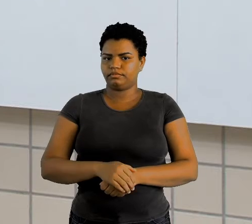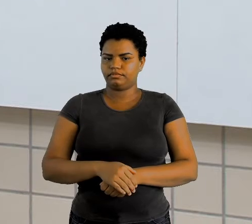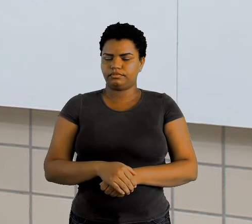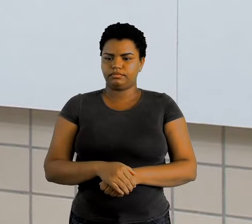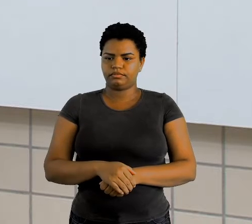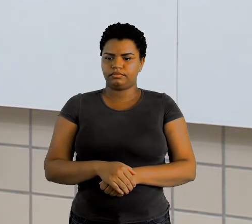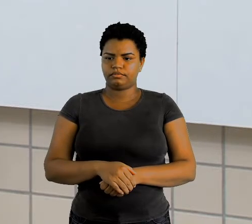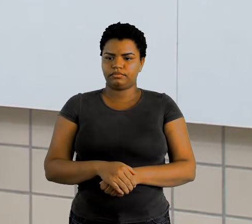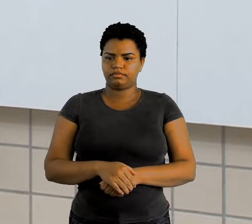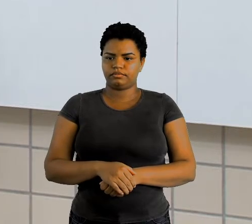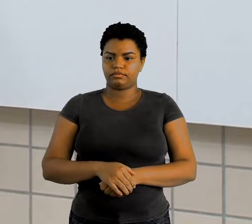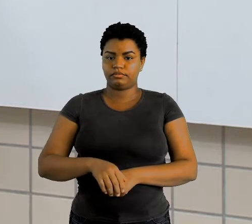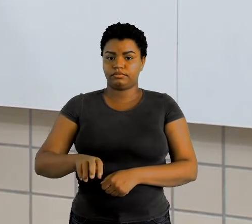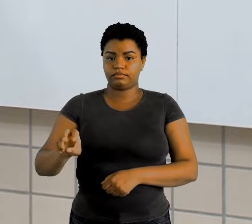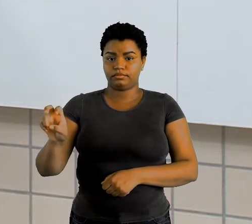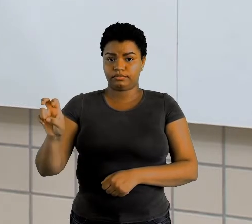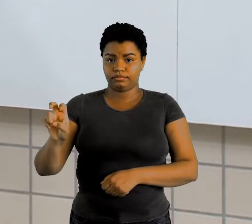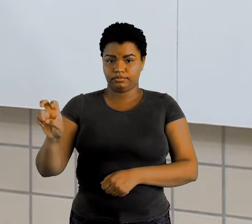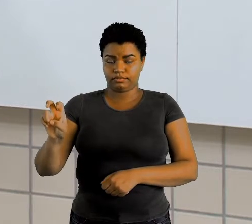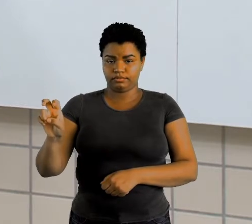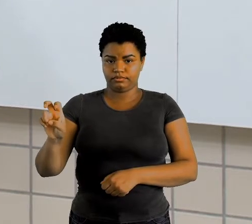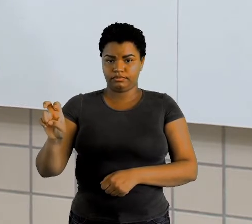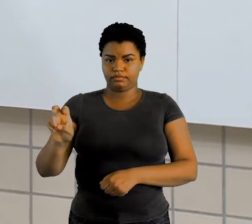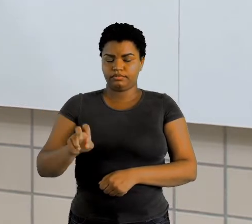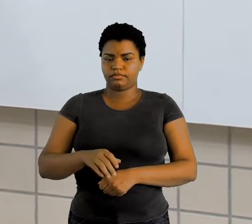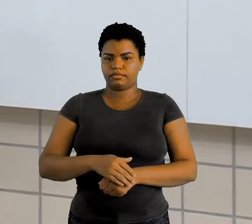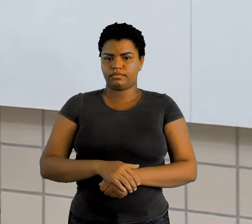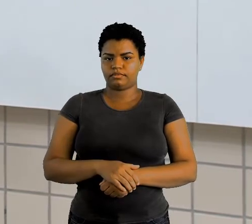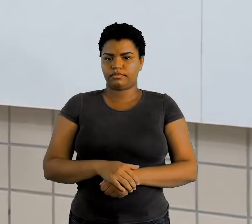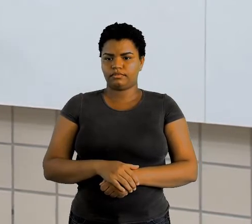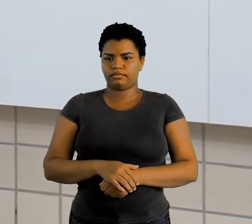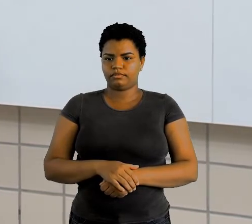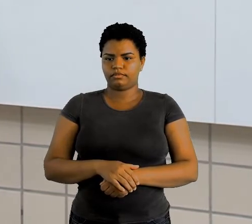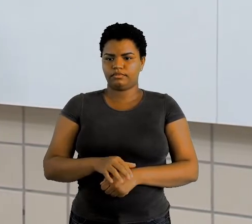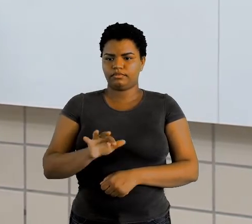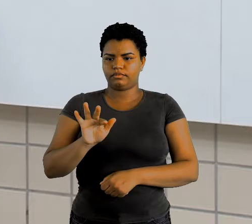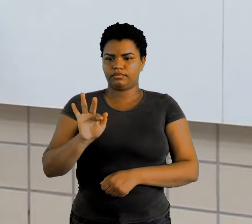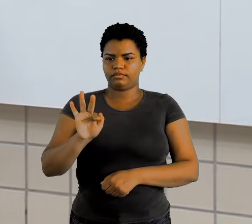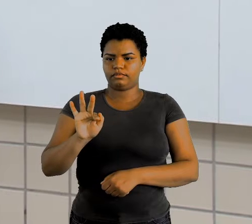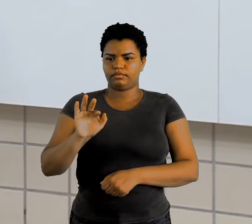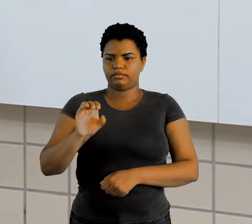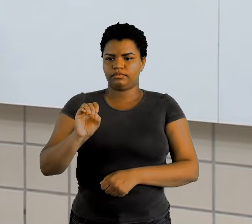Quinta palavrinha Fortuna